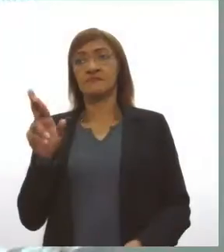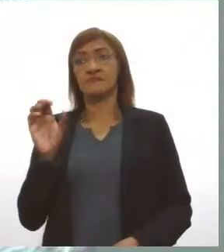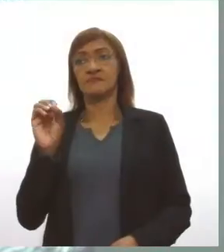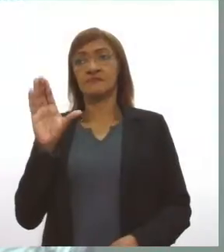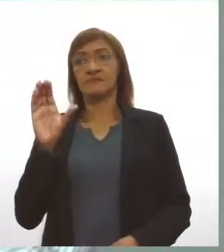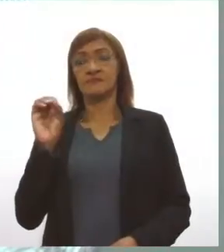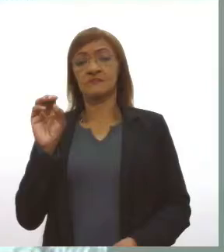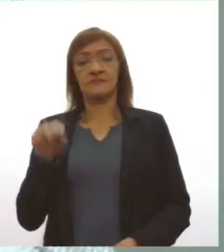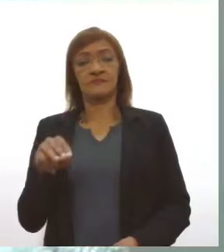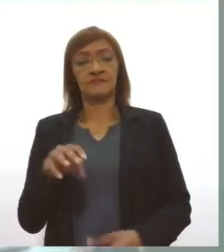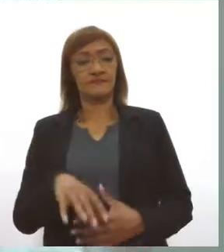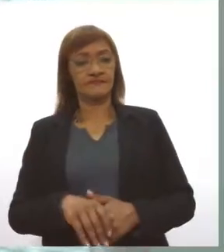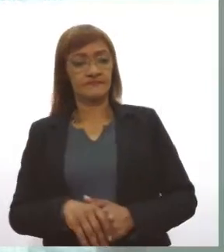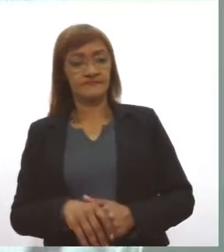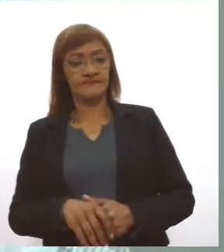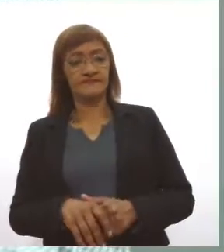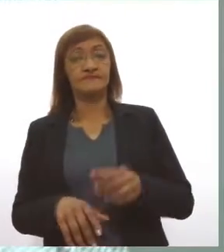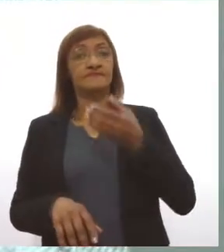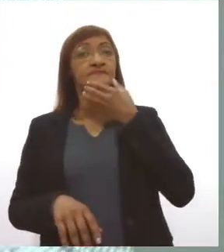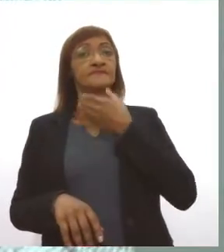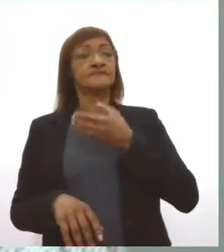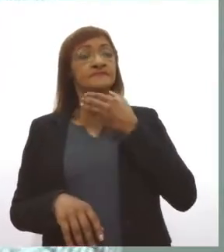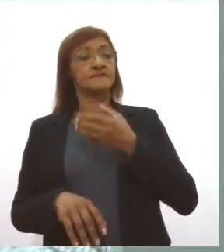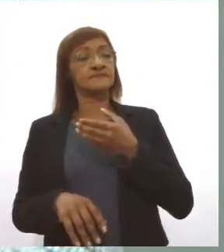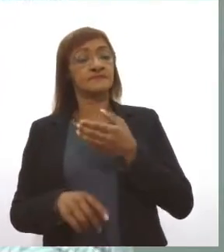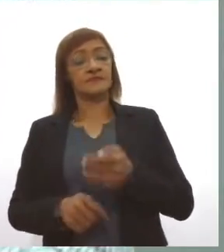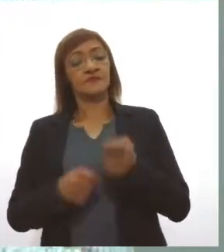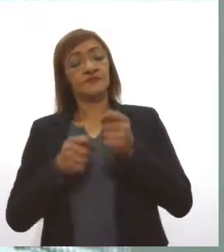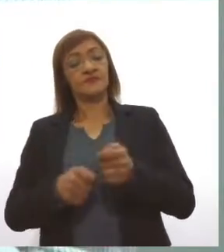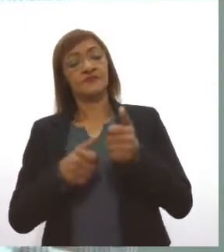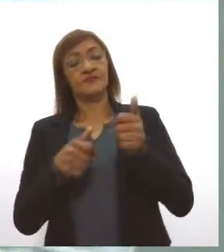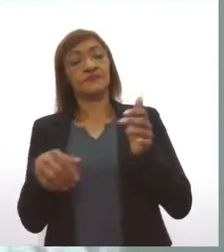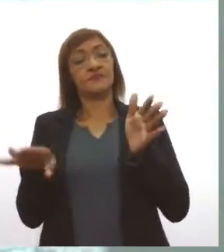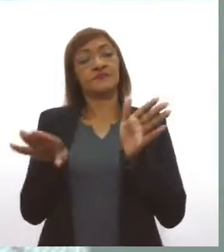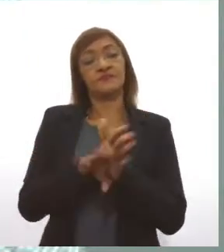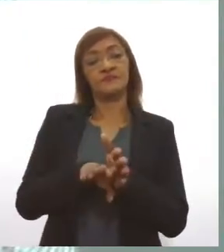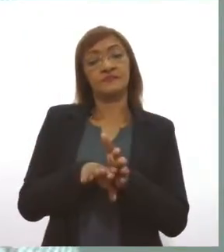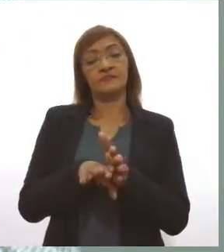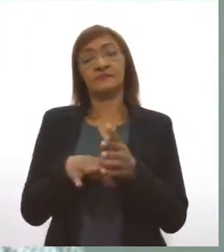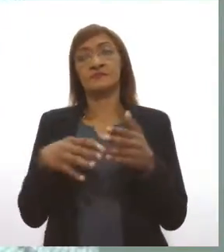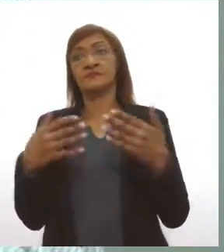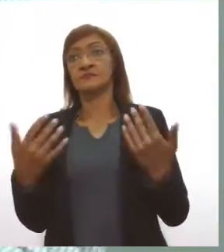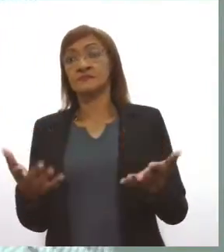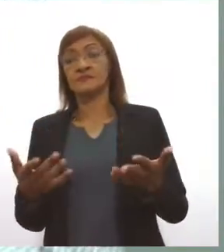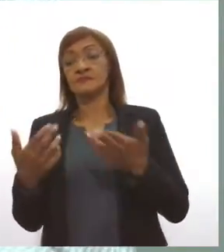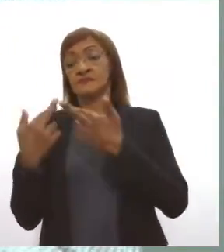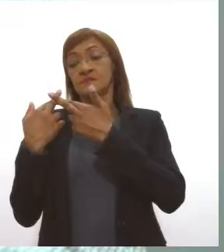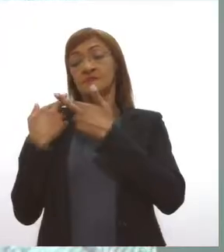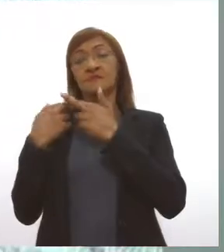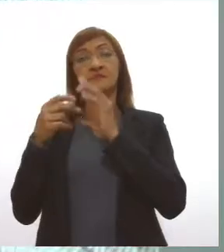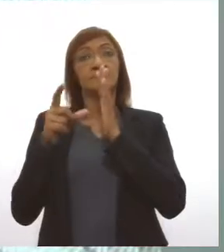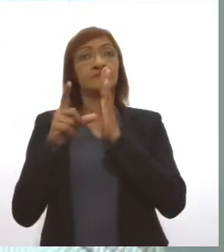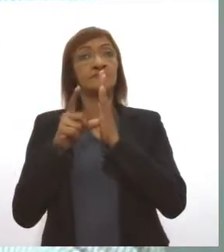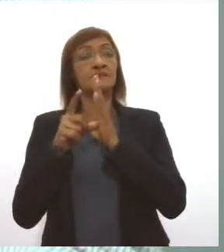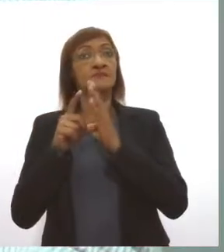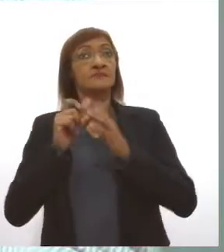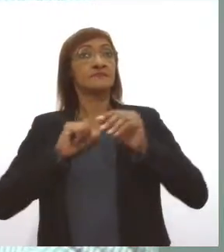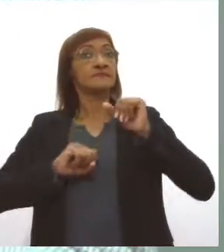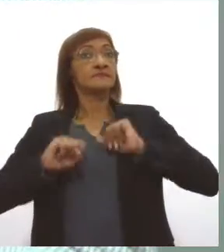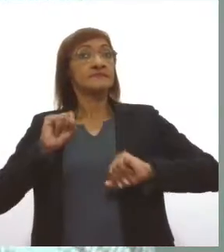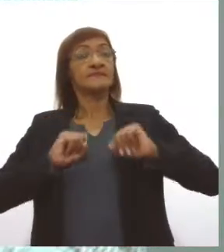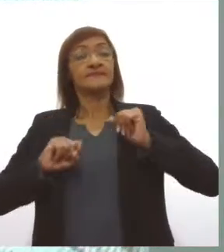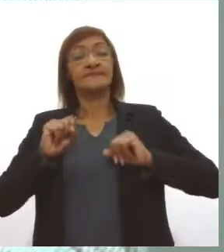Final de ano se aproximando, uma grande expectativa é gerada pelos comerciantes, mas também por muitos